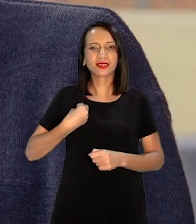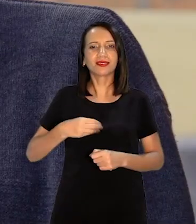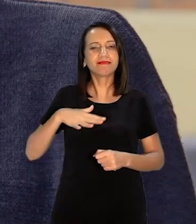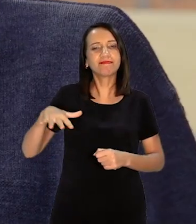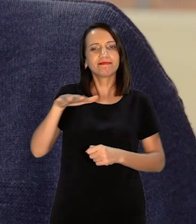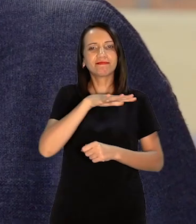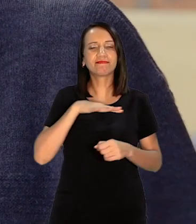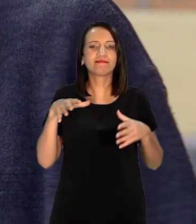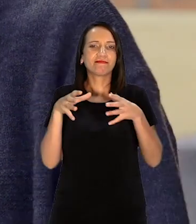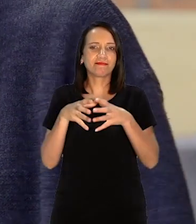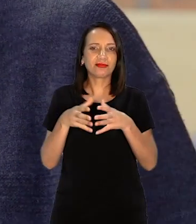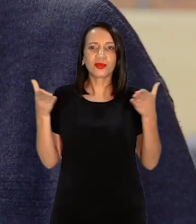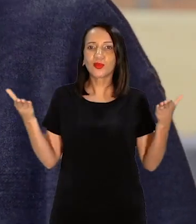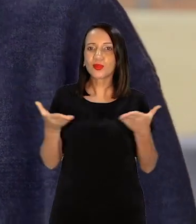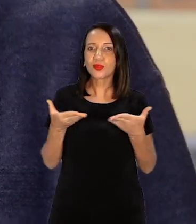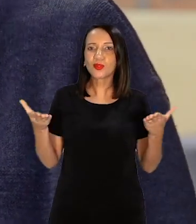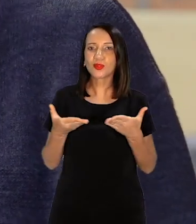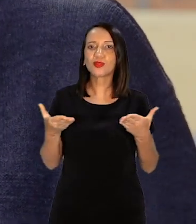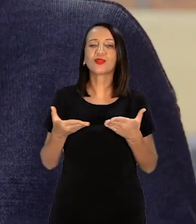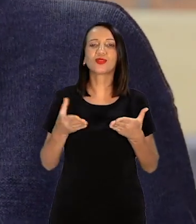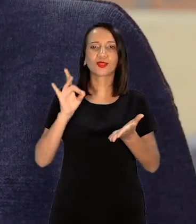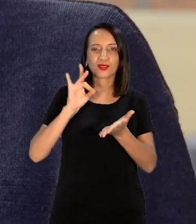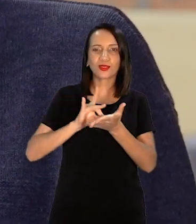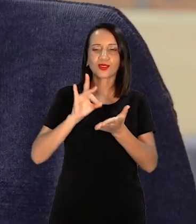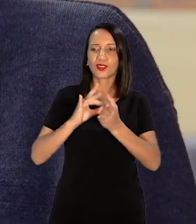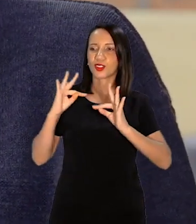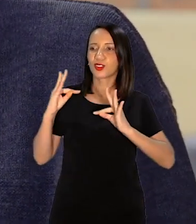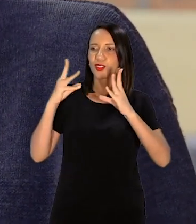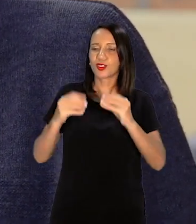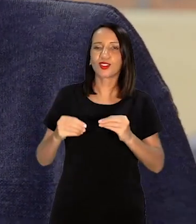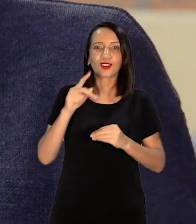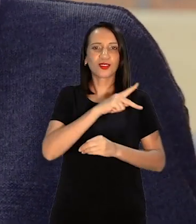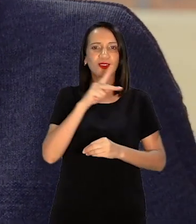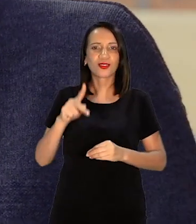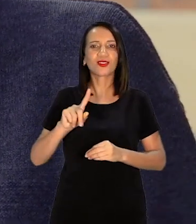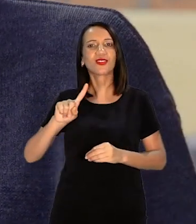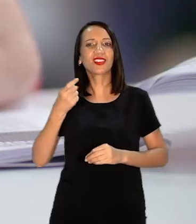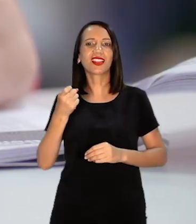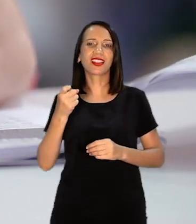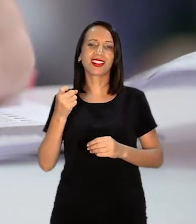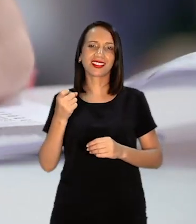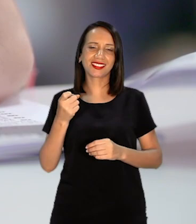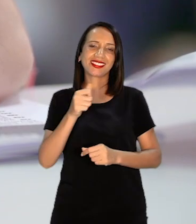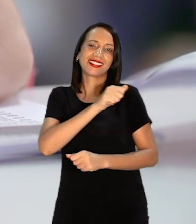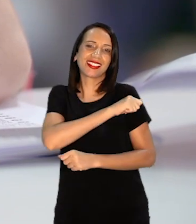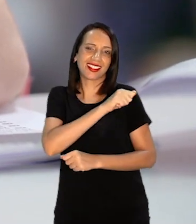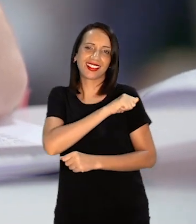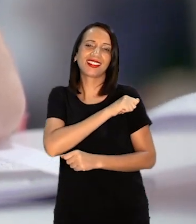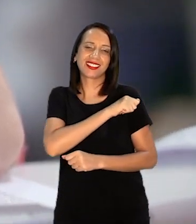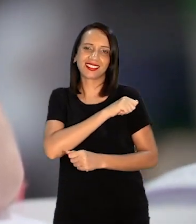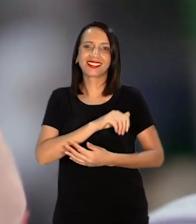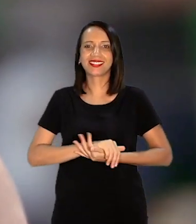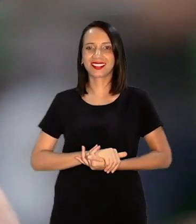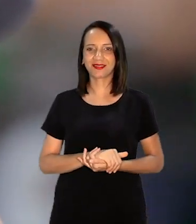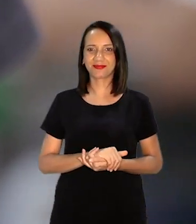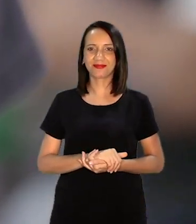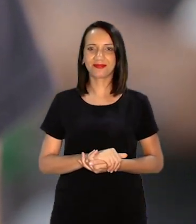Dessa turma, hoje praticamente todos os professores são ex-alunos Jovens em sala de aula